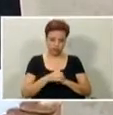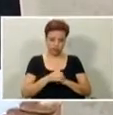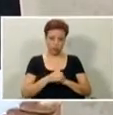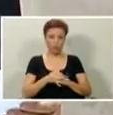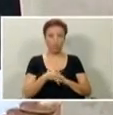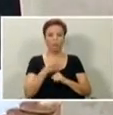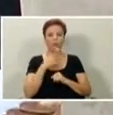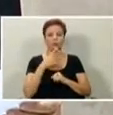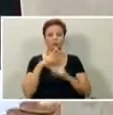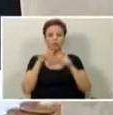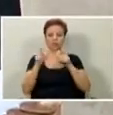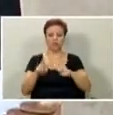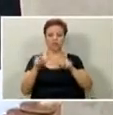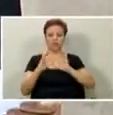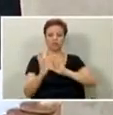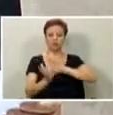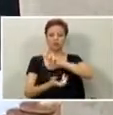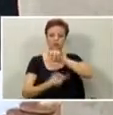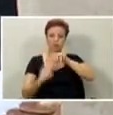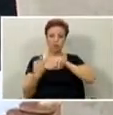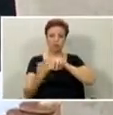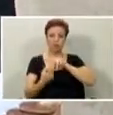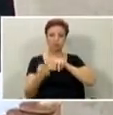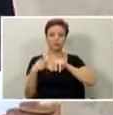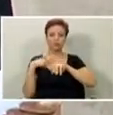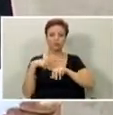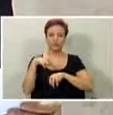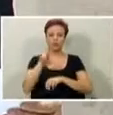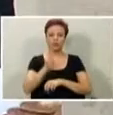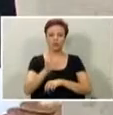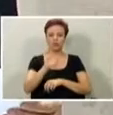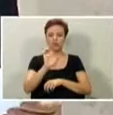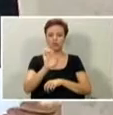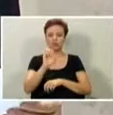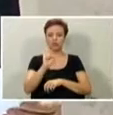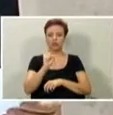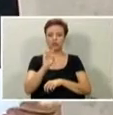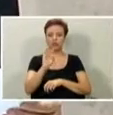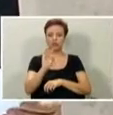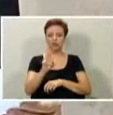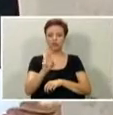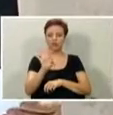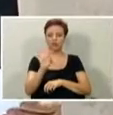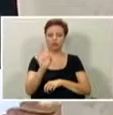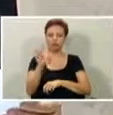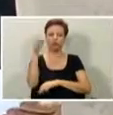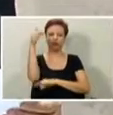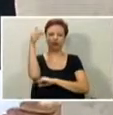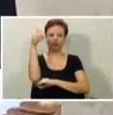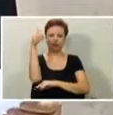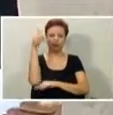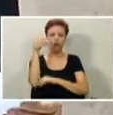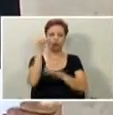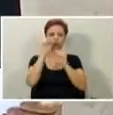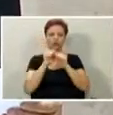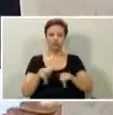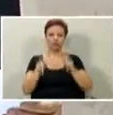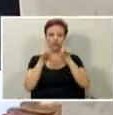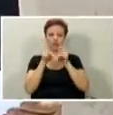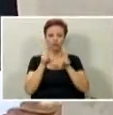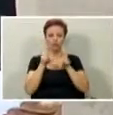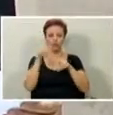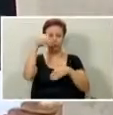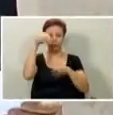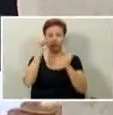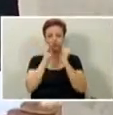lugares no mundo que têm resorts integrados a áreas de convenção, hotelarias, shopping centers. Estamos